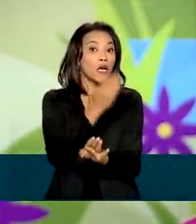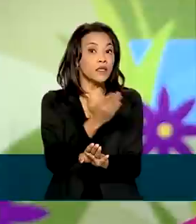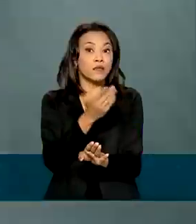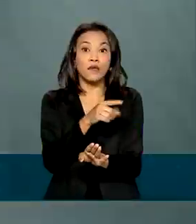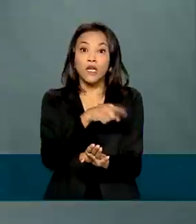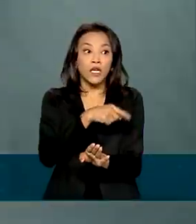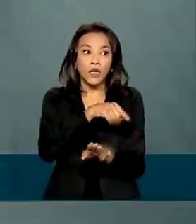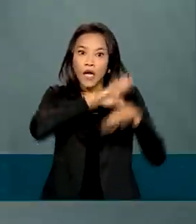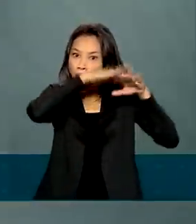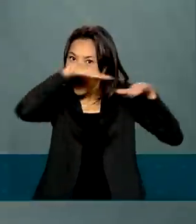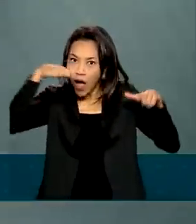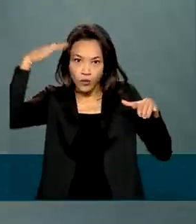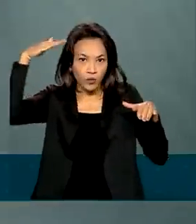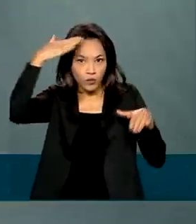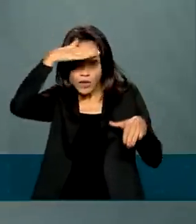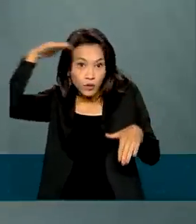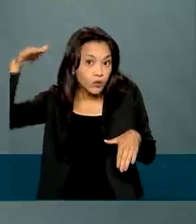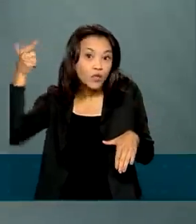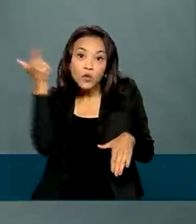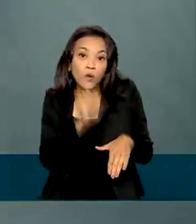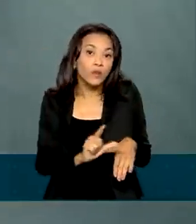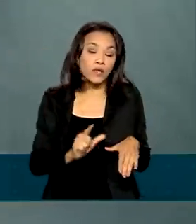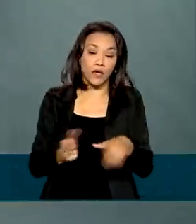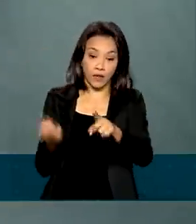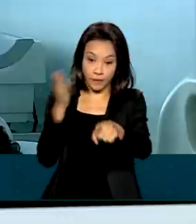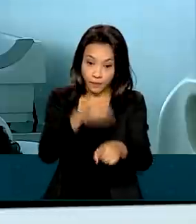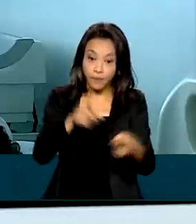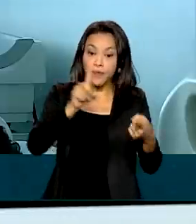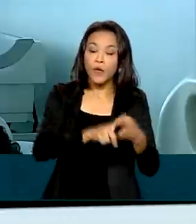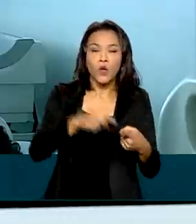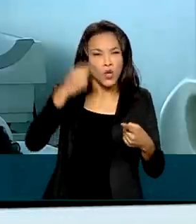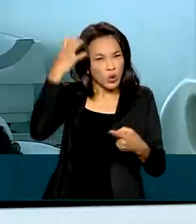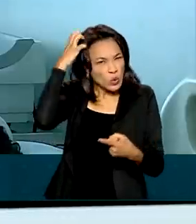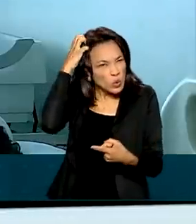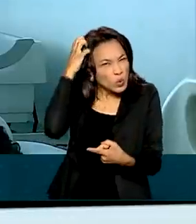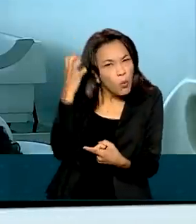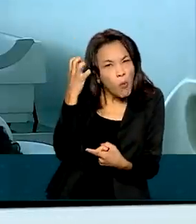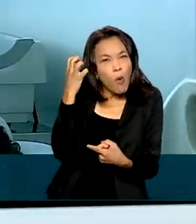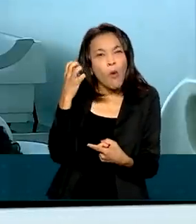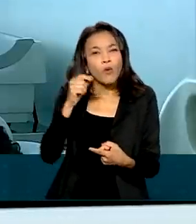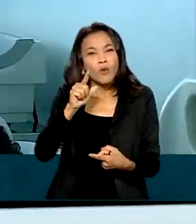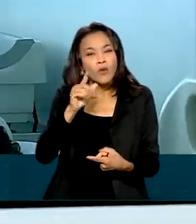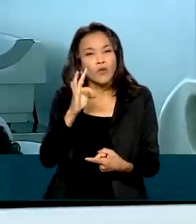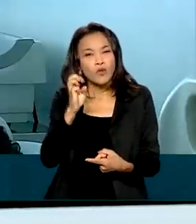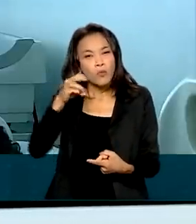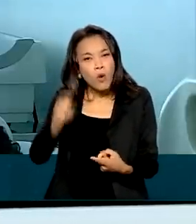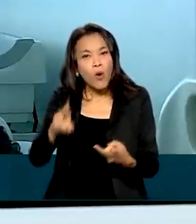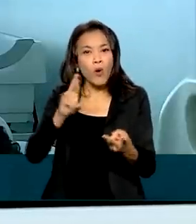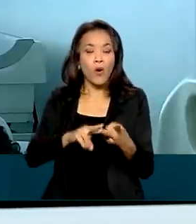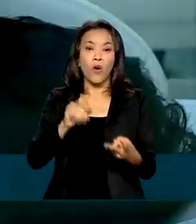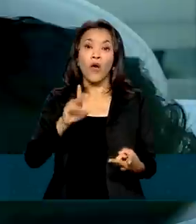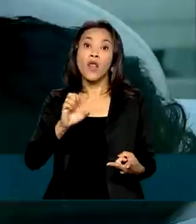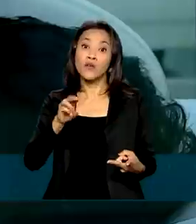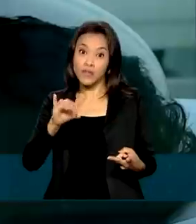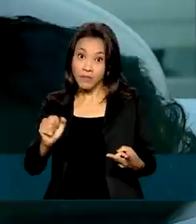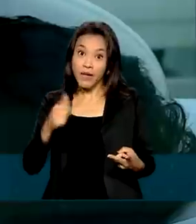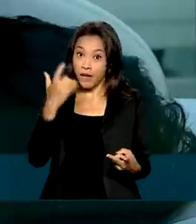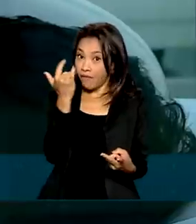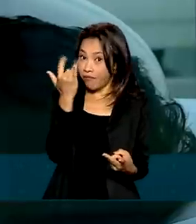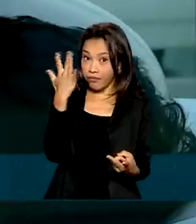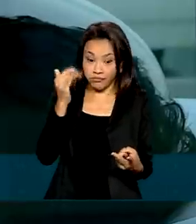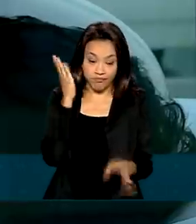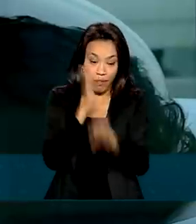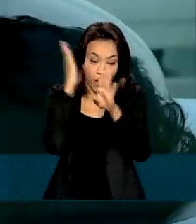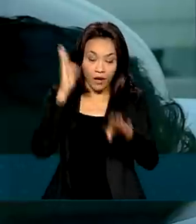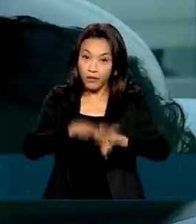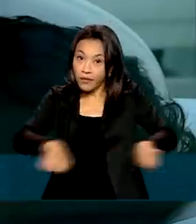adultos. Os tumores cerebrais e as leucemias são os mais frequentes na infância e na adolescência. Aqui no país,